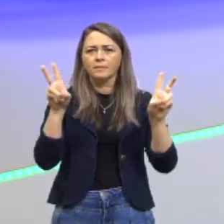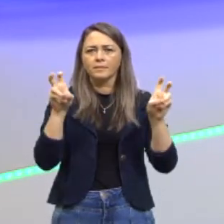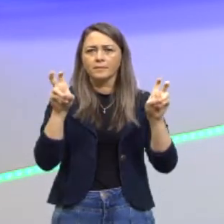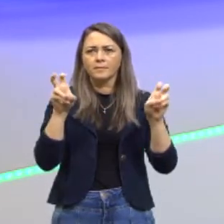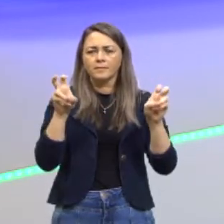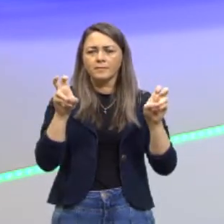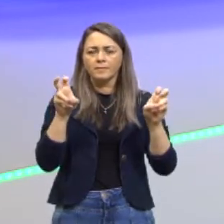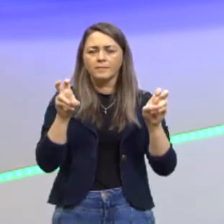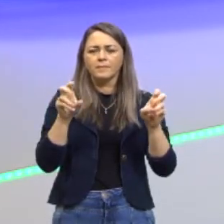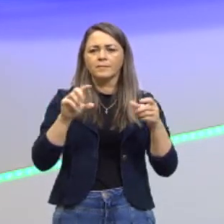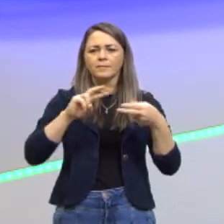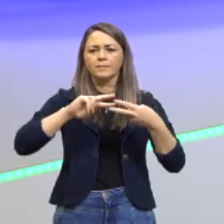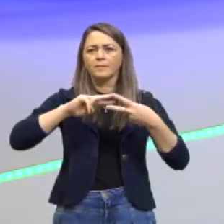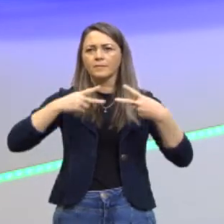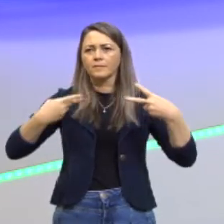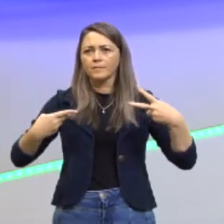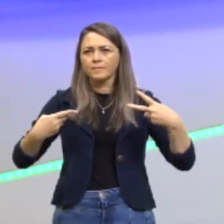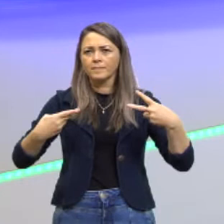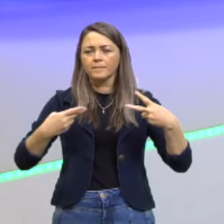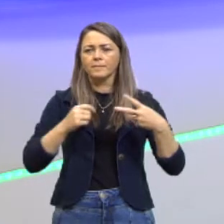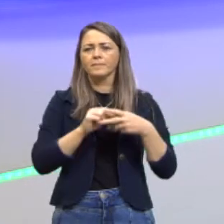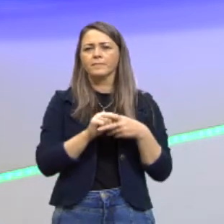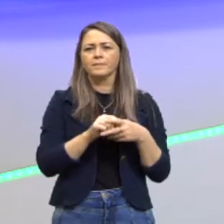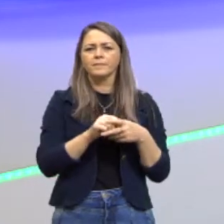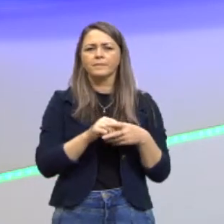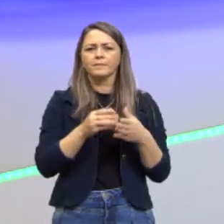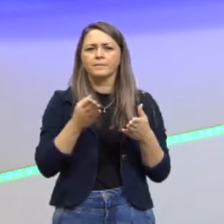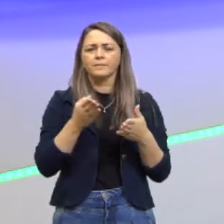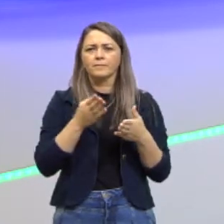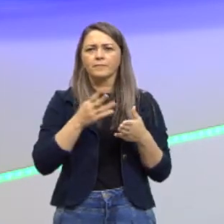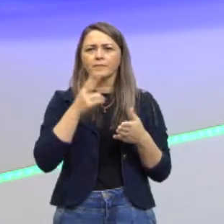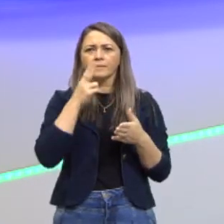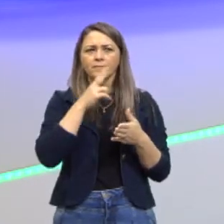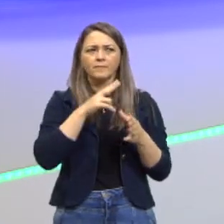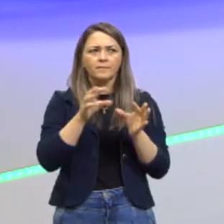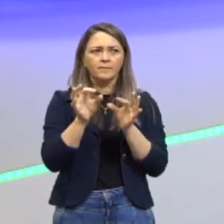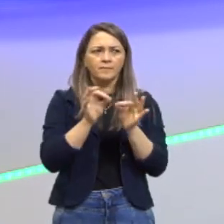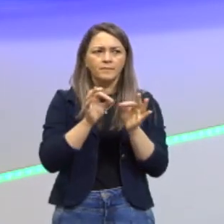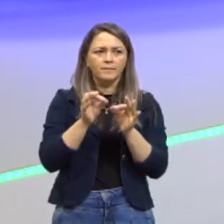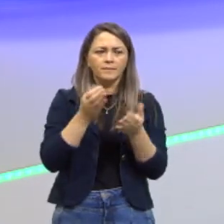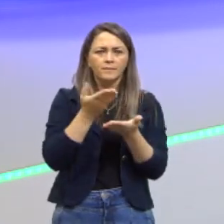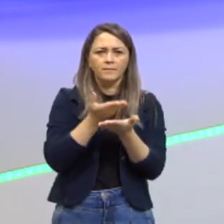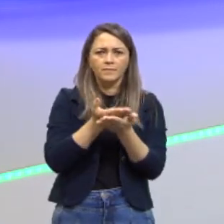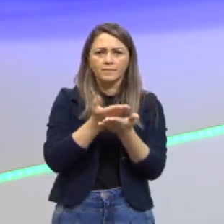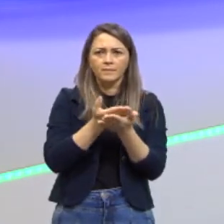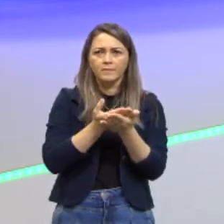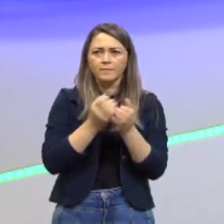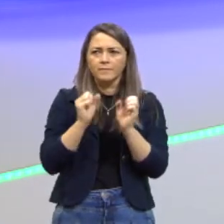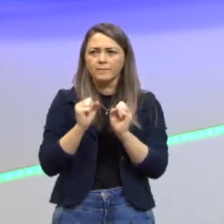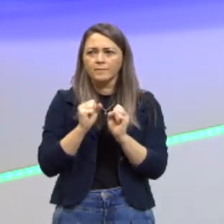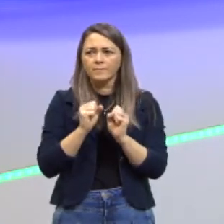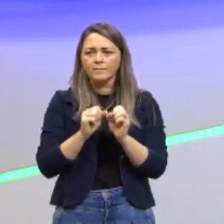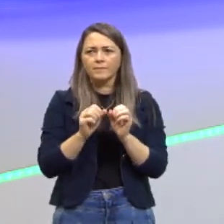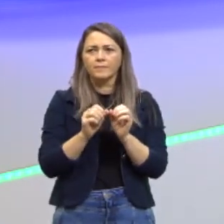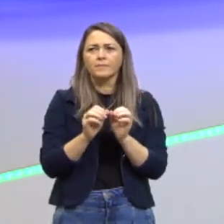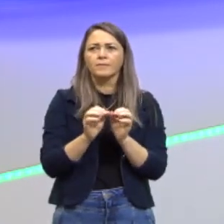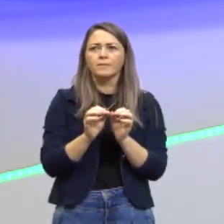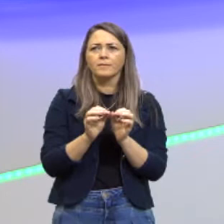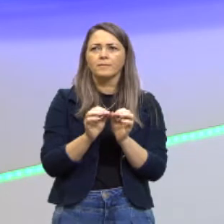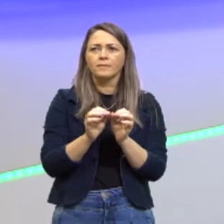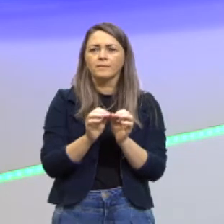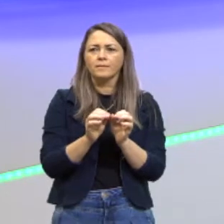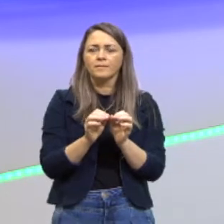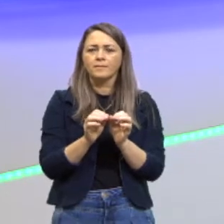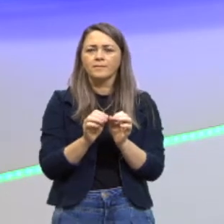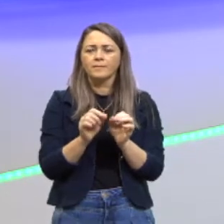últimas seis aulas. Então, se nós formos organizar o nosso estudo, poderíamos colocar assim, de grosso